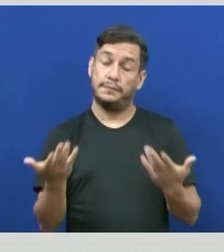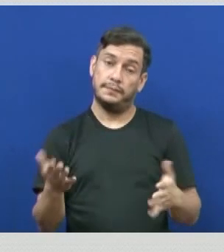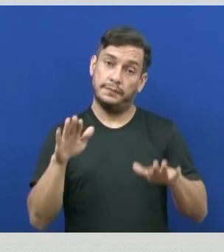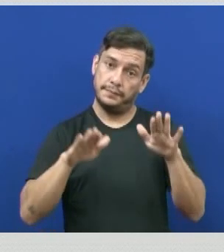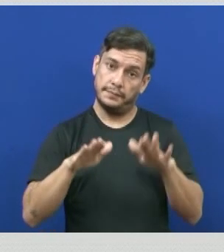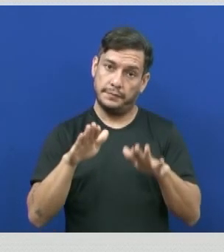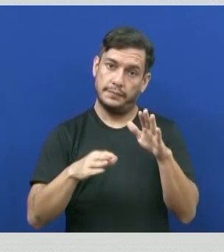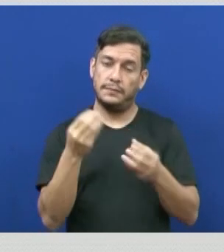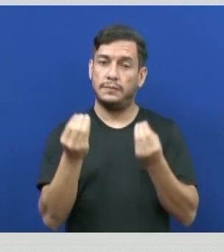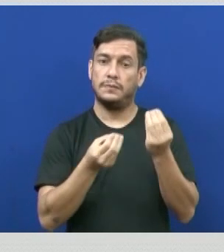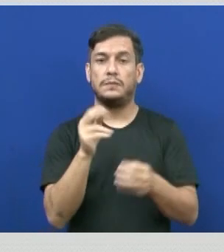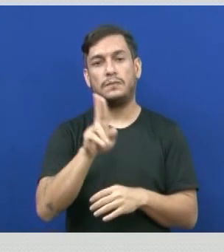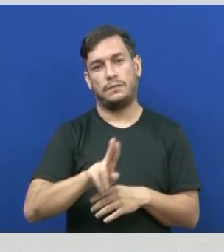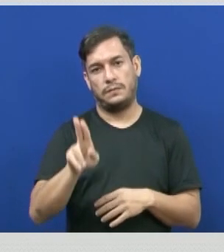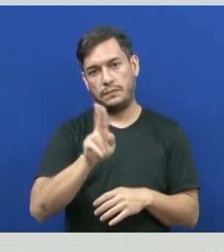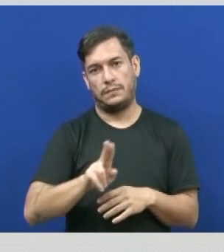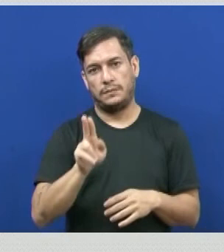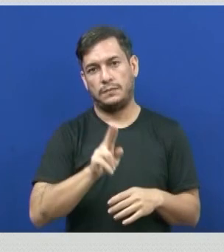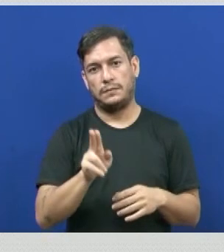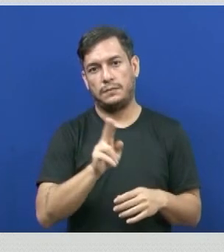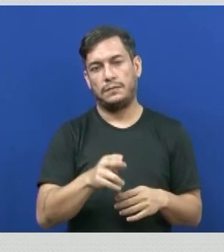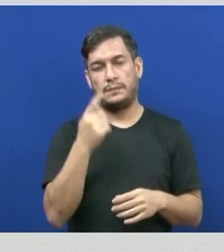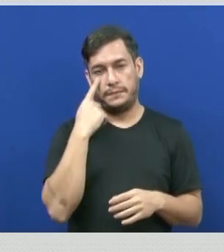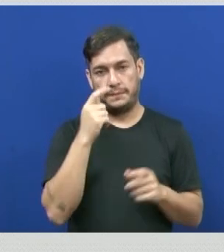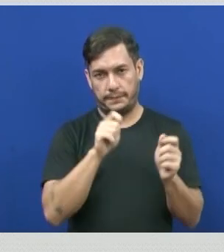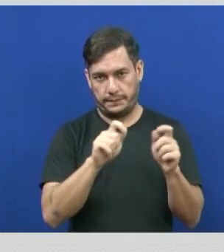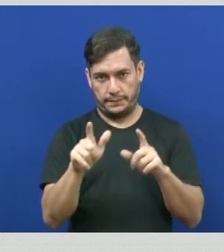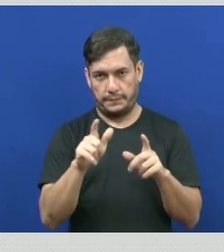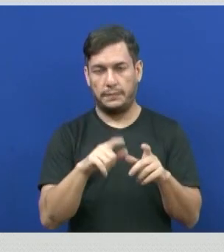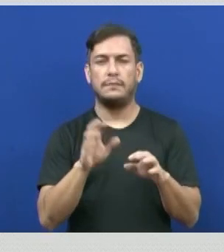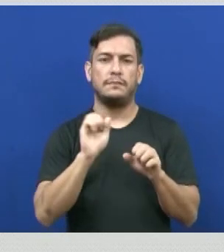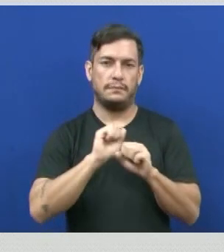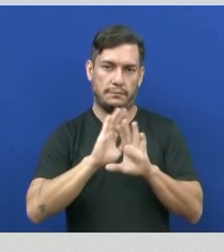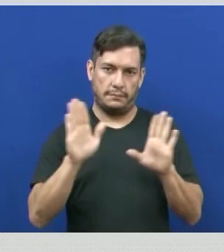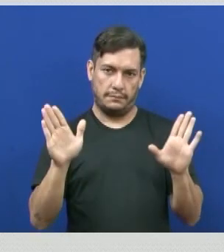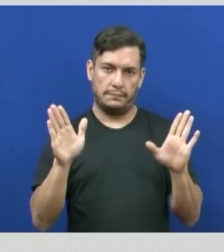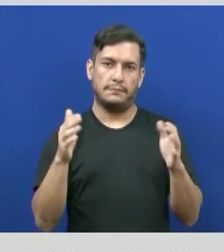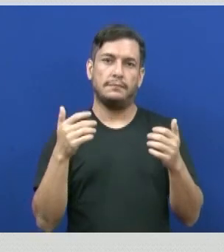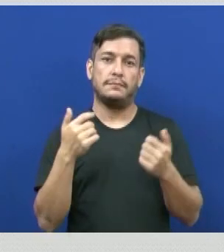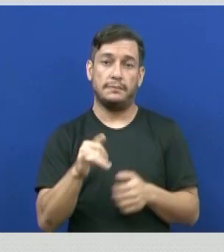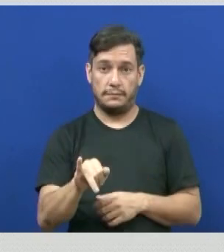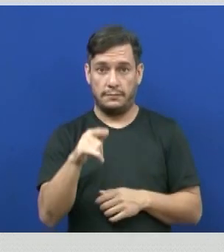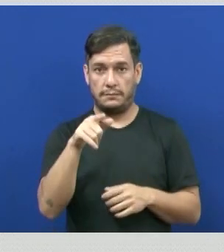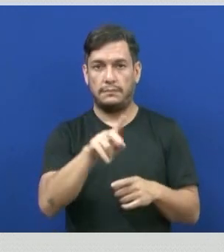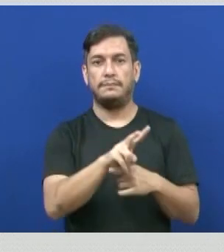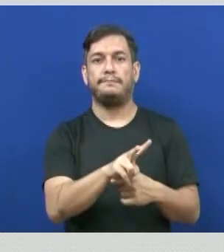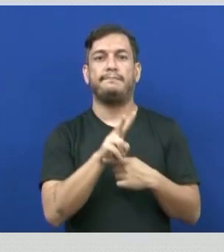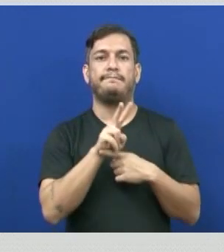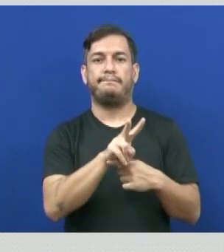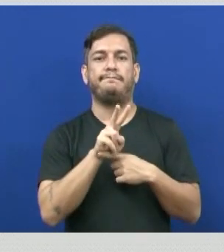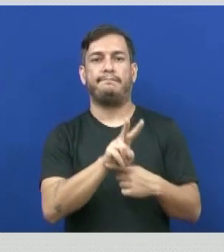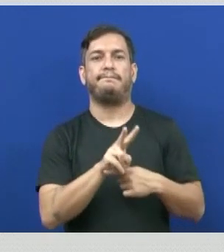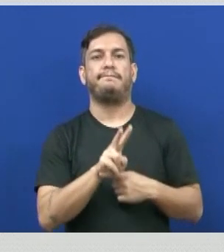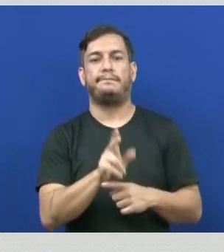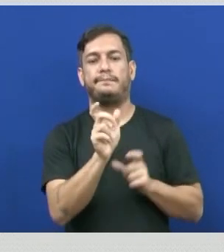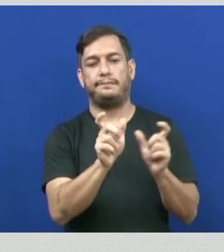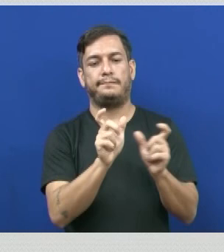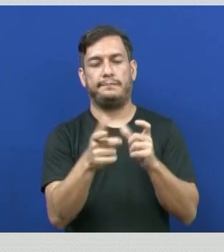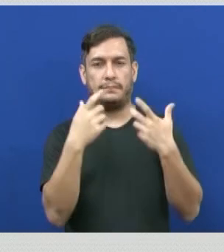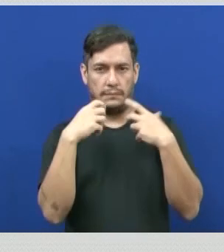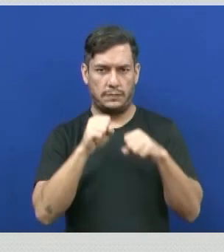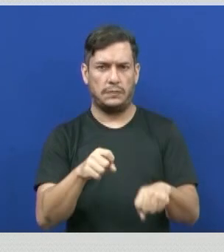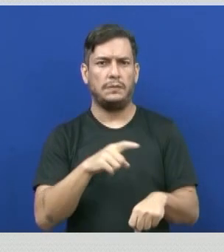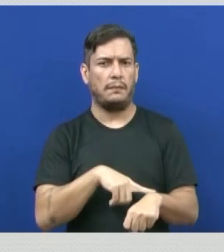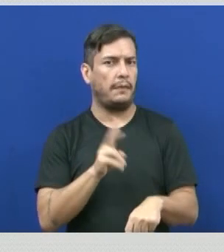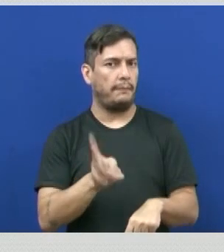da maneira como ele vai ser utilizado. Acompanhe aqui no slide. É claro que, se você empregar vários empréstimos linguísticos ao